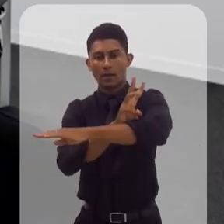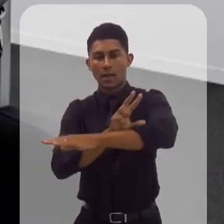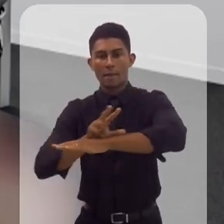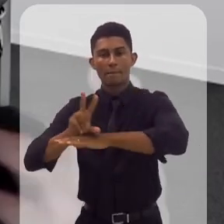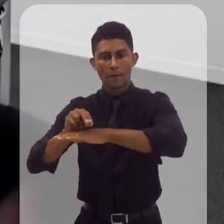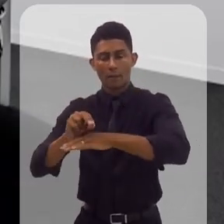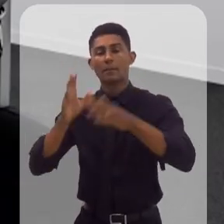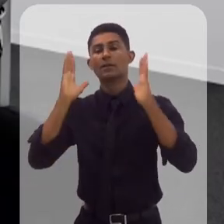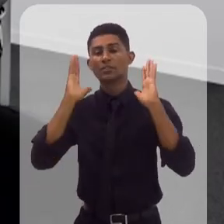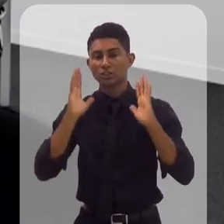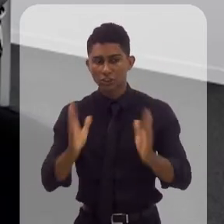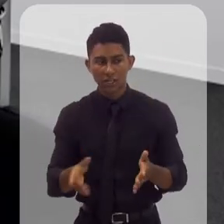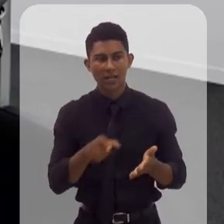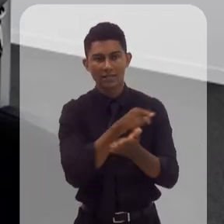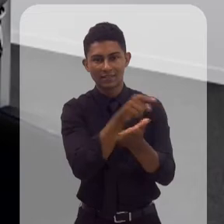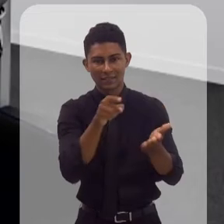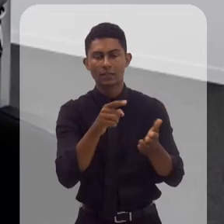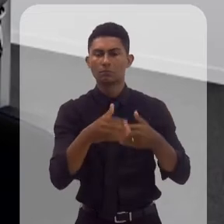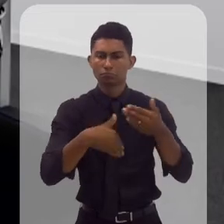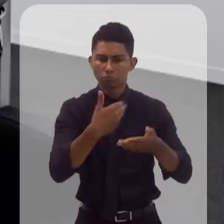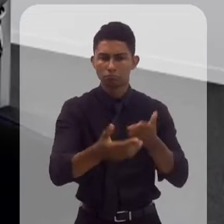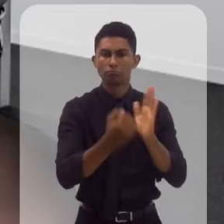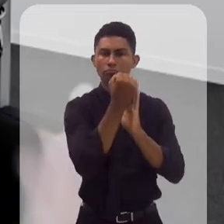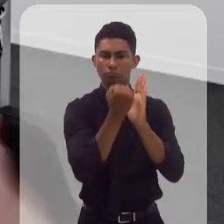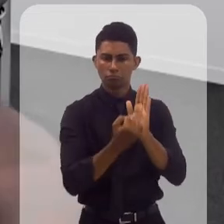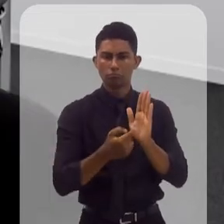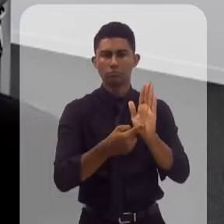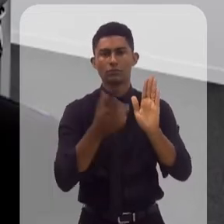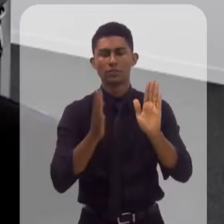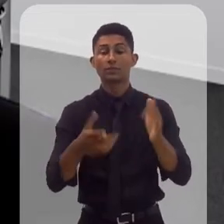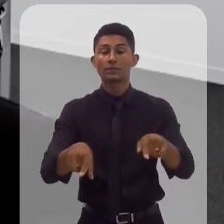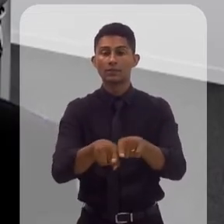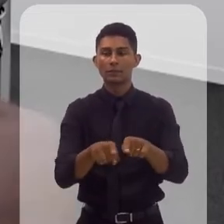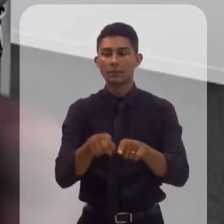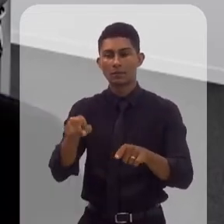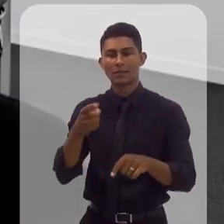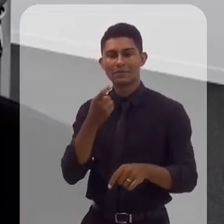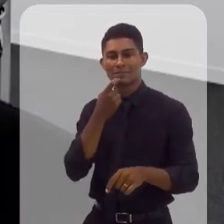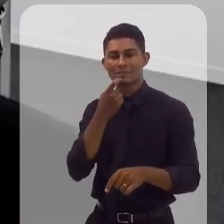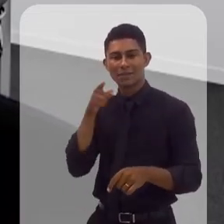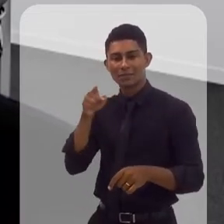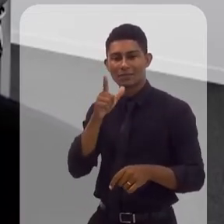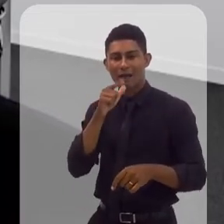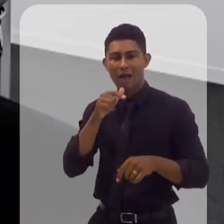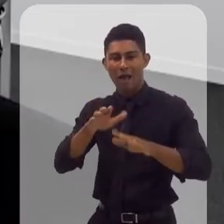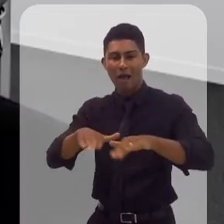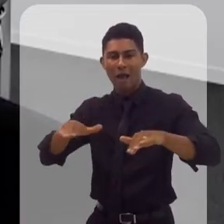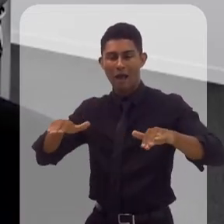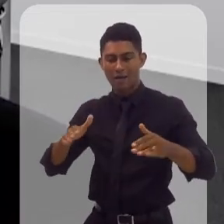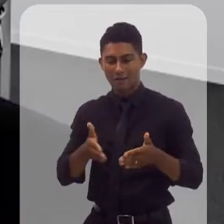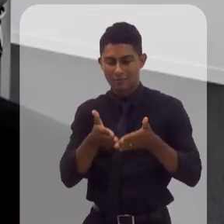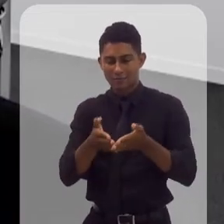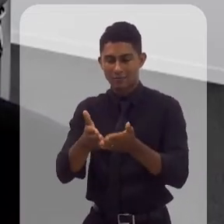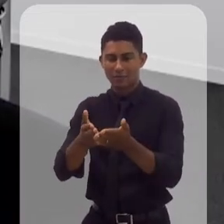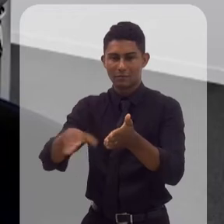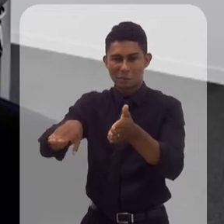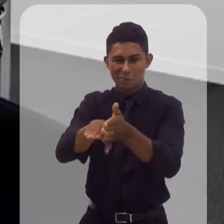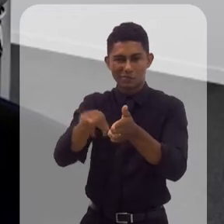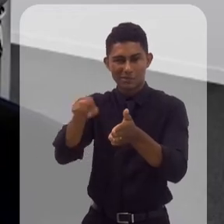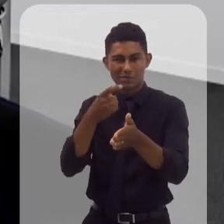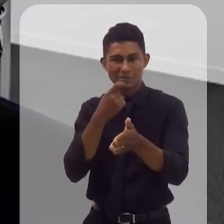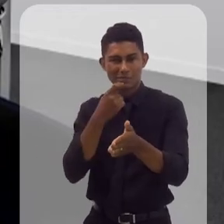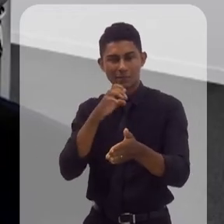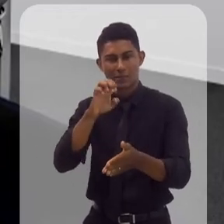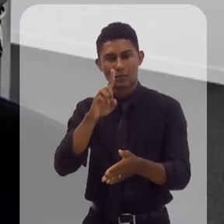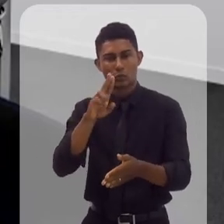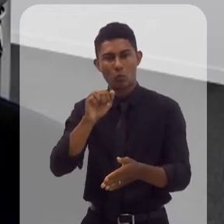bastante, publicou um tema de referência. Falamos ali da questão portuária, e o Eduardo vai poder nos brindar com